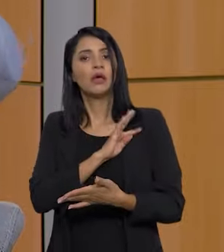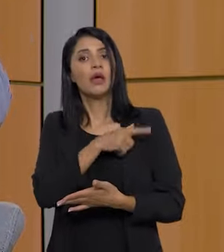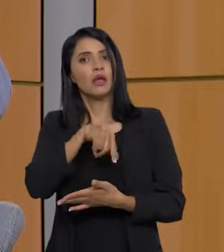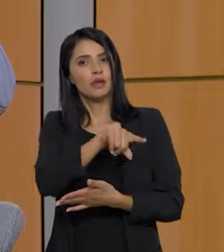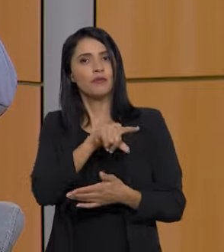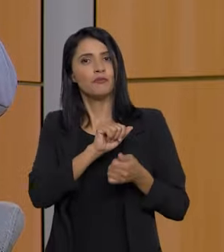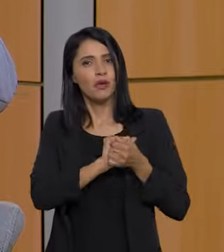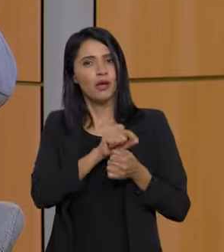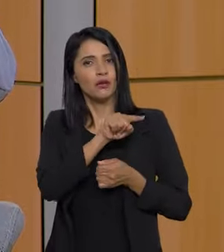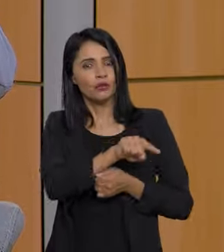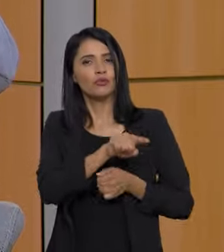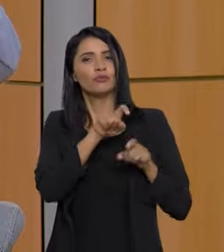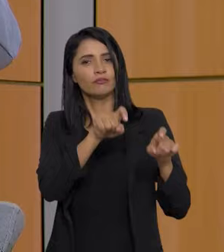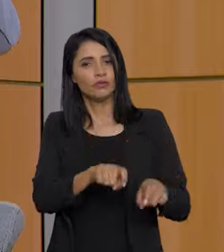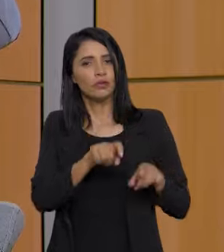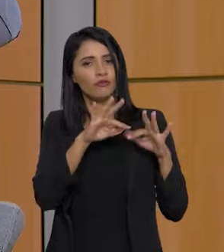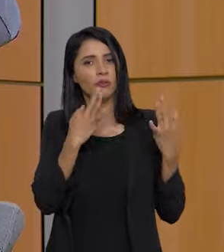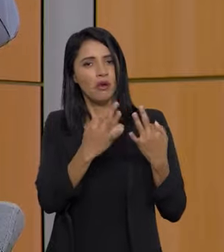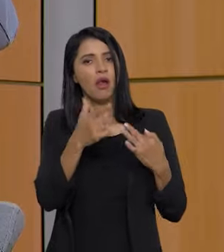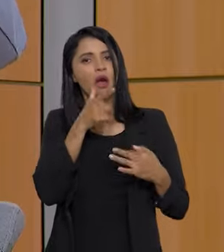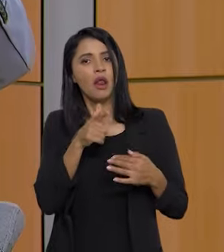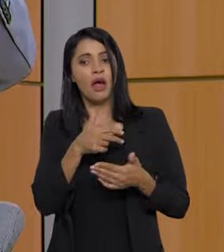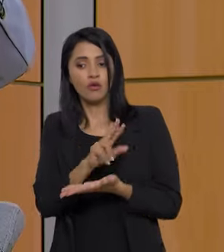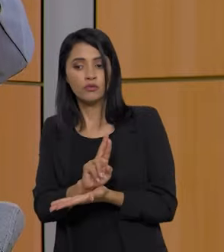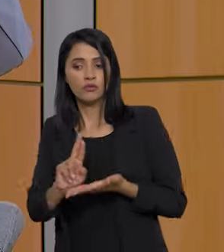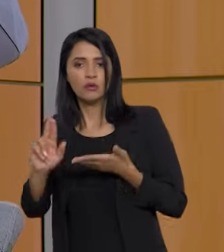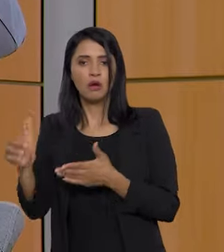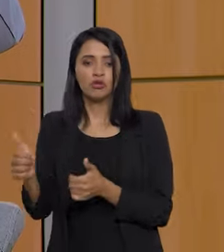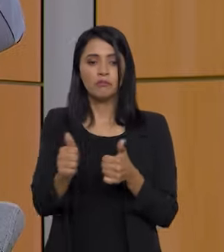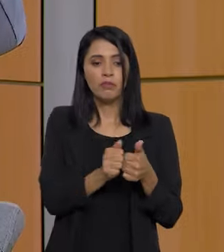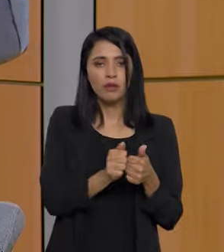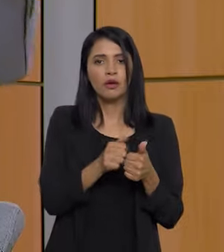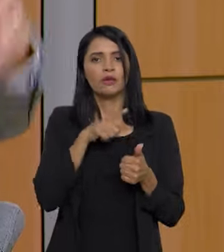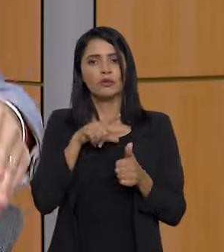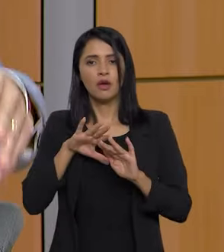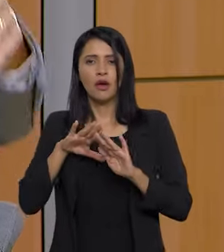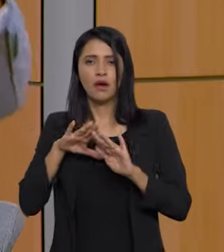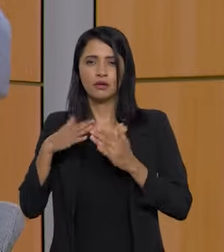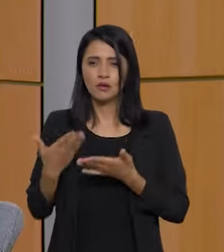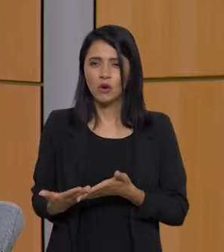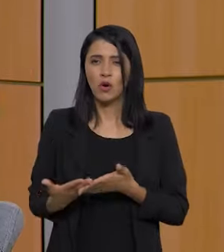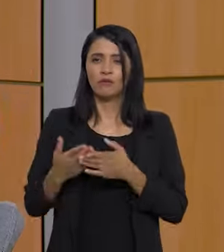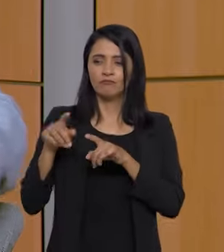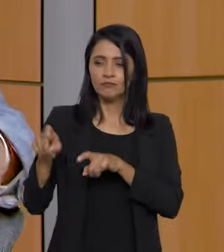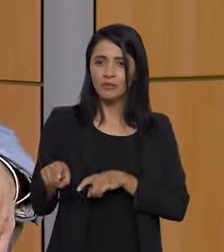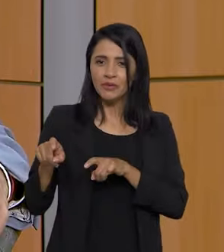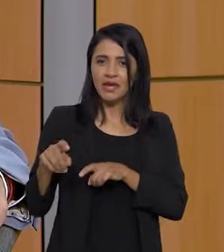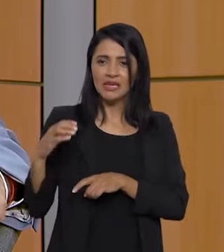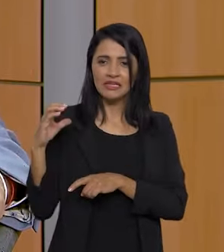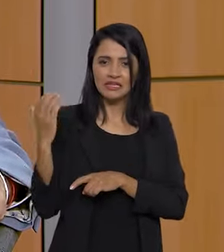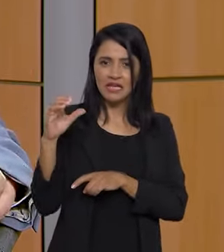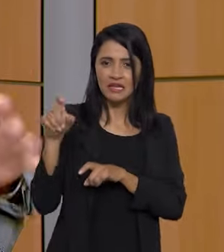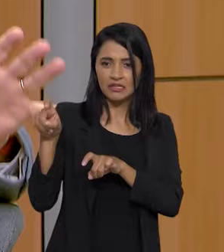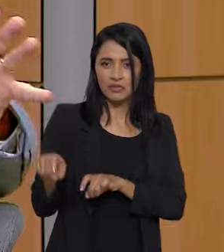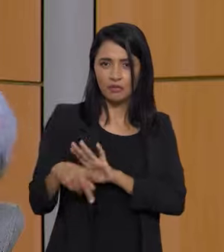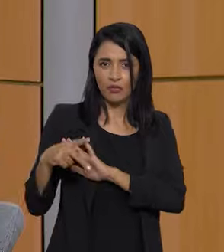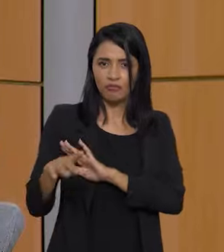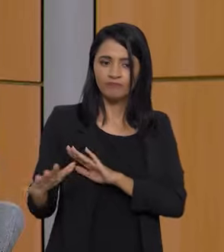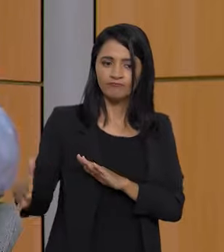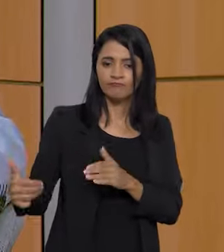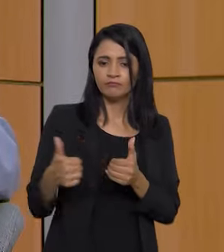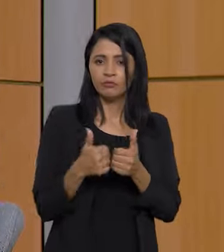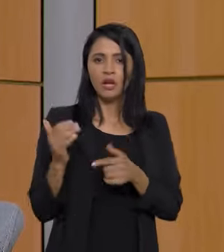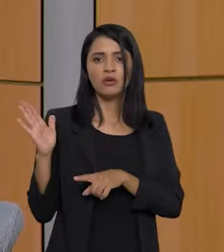para junto dos agricultores familiares as universidades e as escolas de agronomia e de ciências agrárias. Para